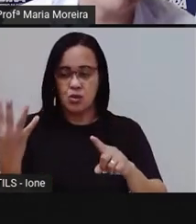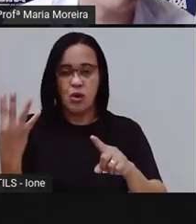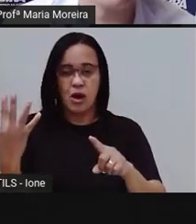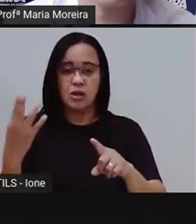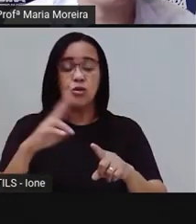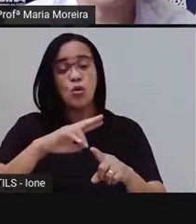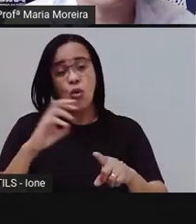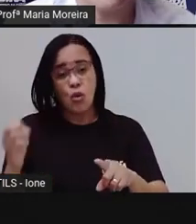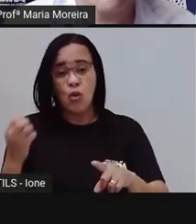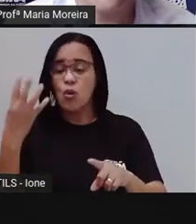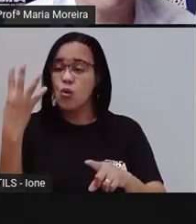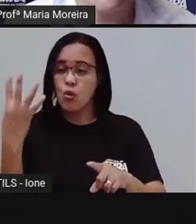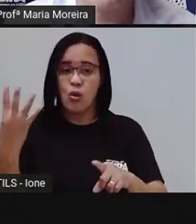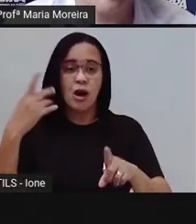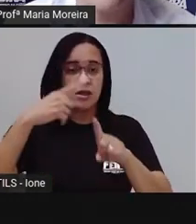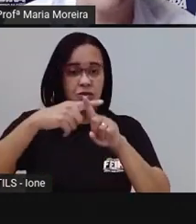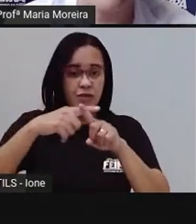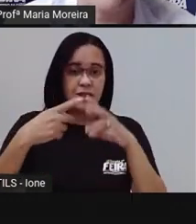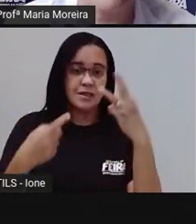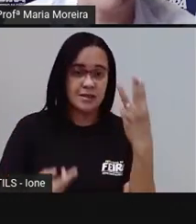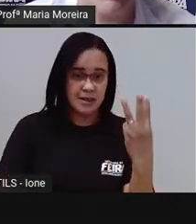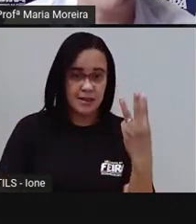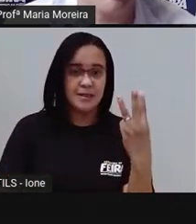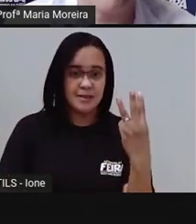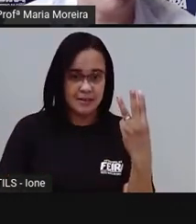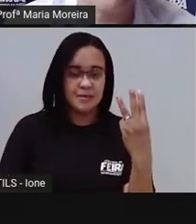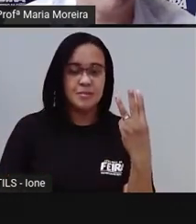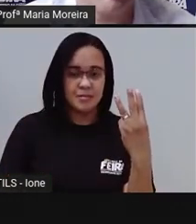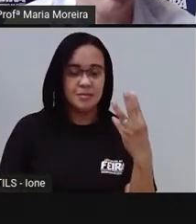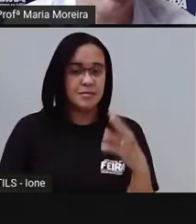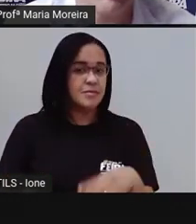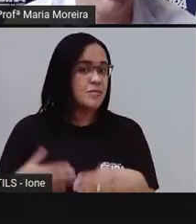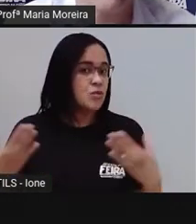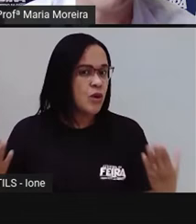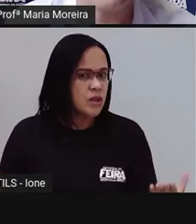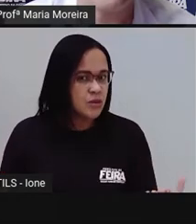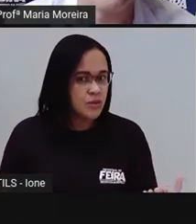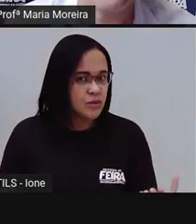vezes três, né? No caso aqui, três vezes quatro dá quanto, ó?